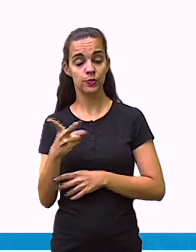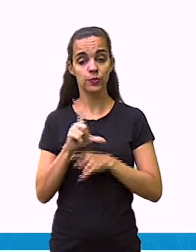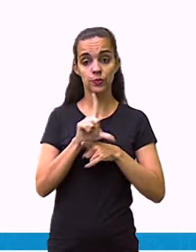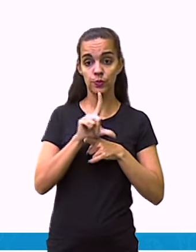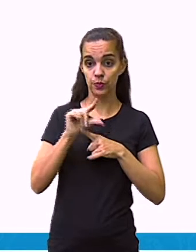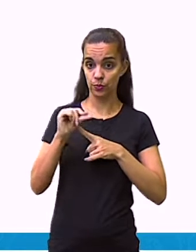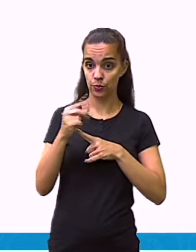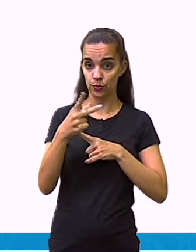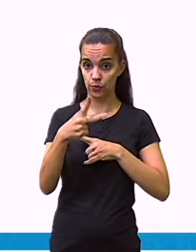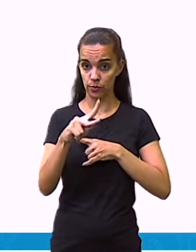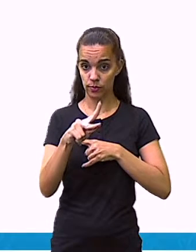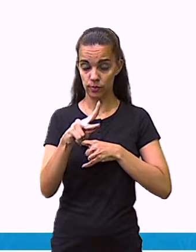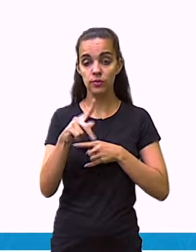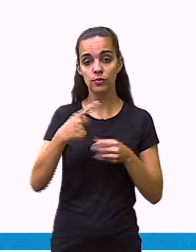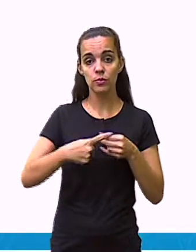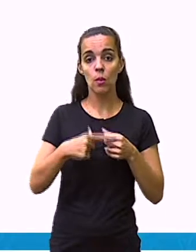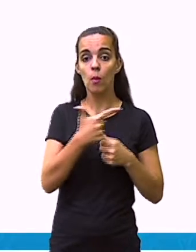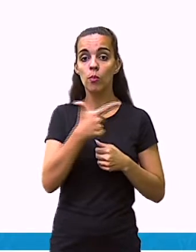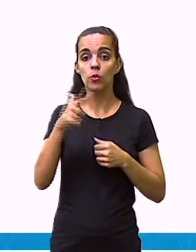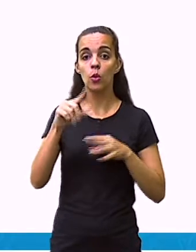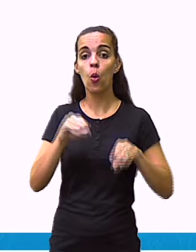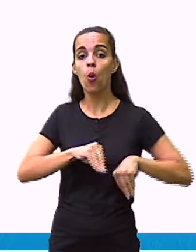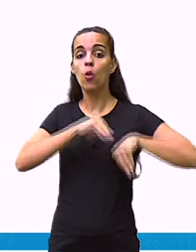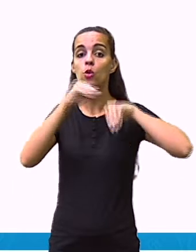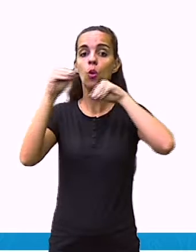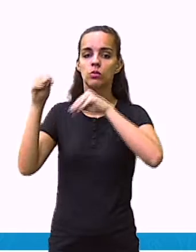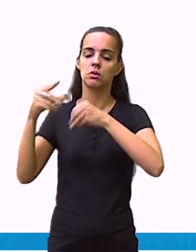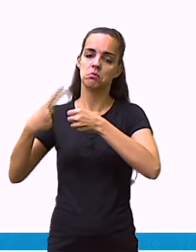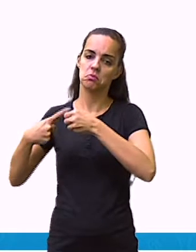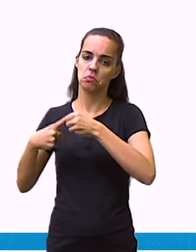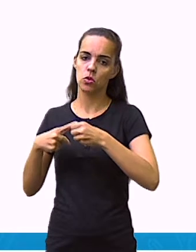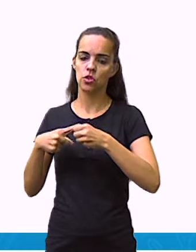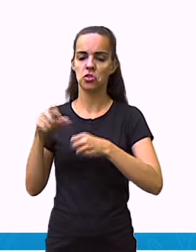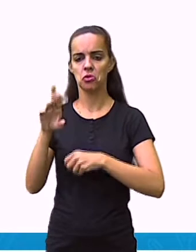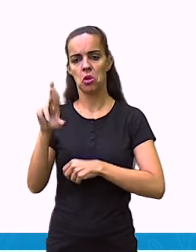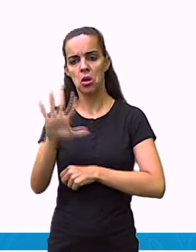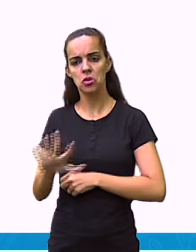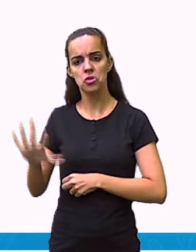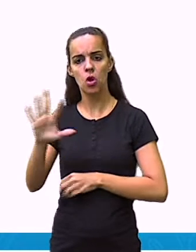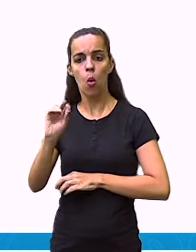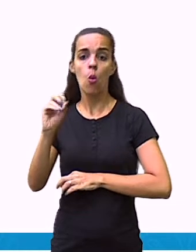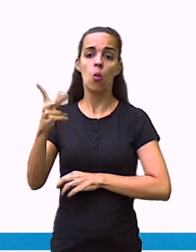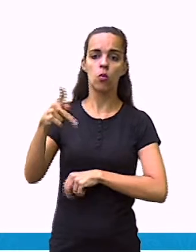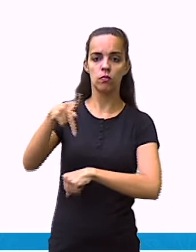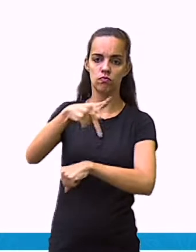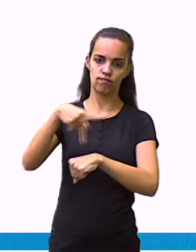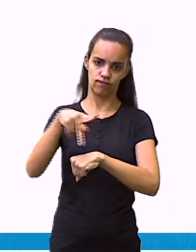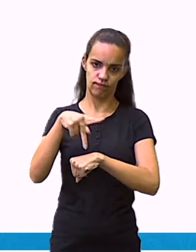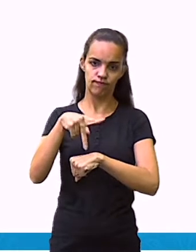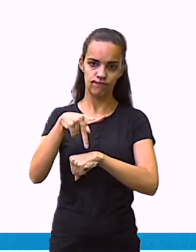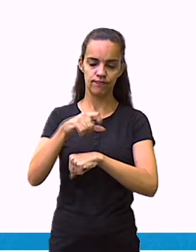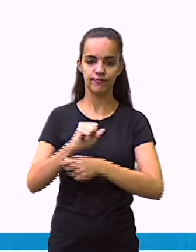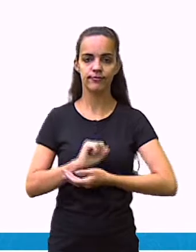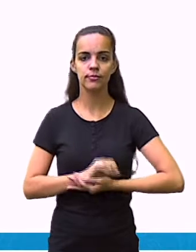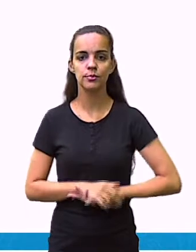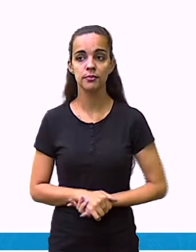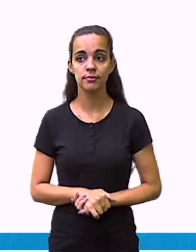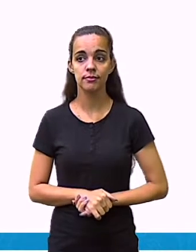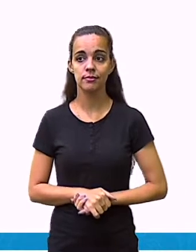que saiu de sua cidade e foi morar em outra cidade, região ou país?